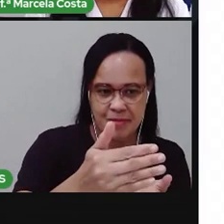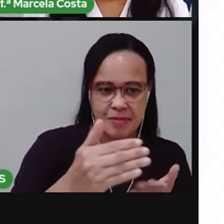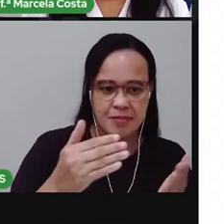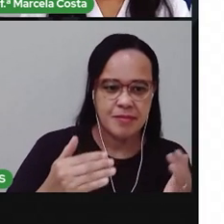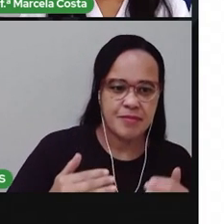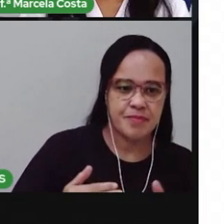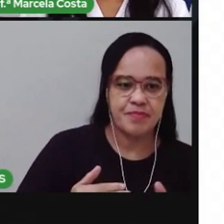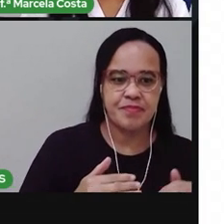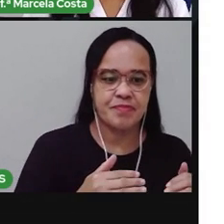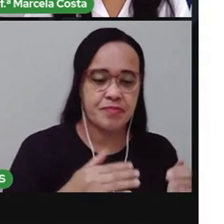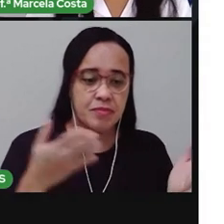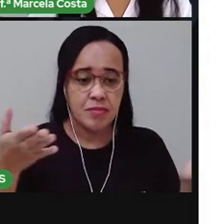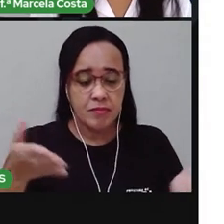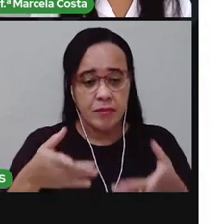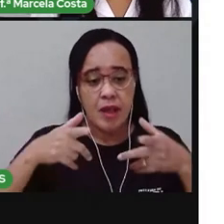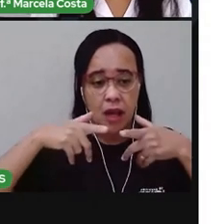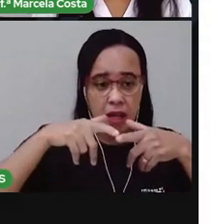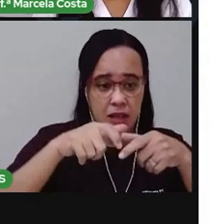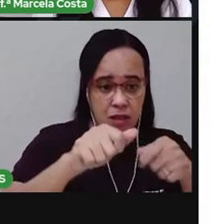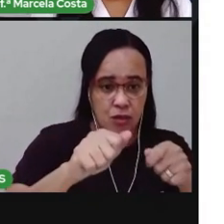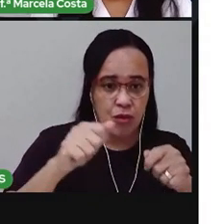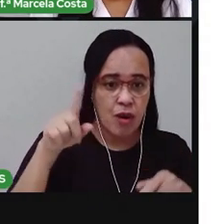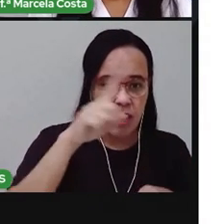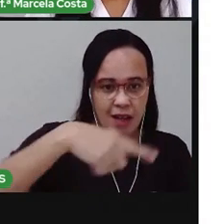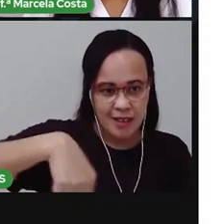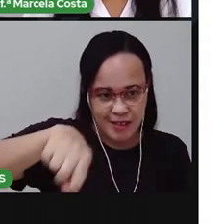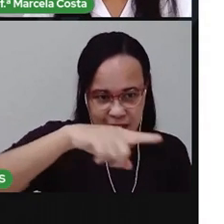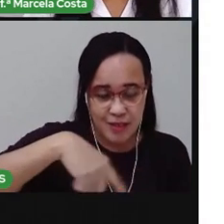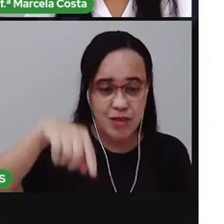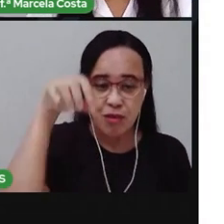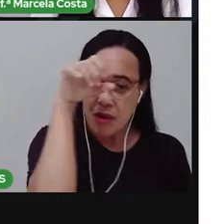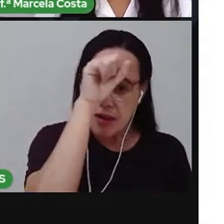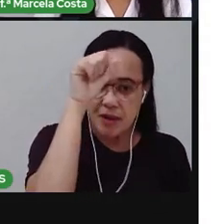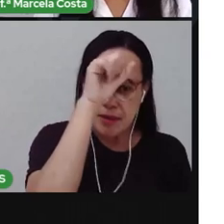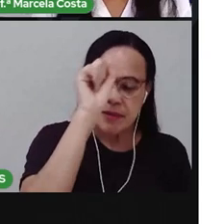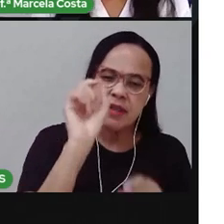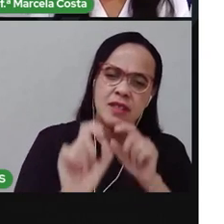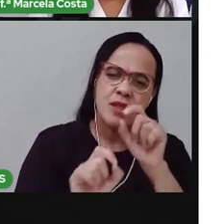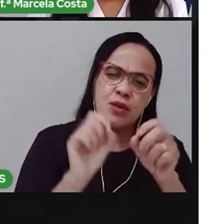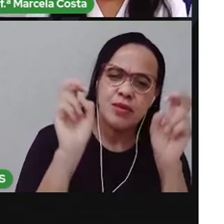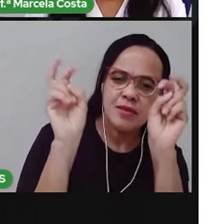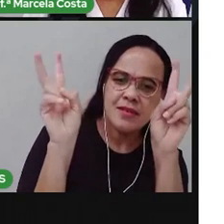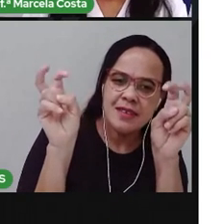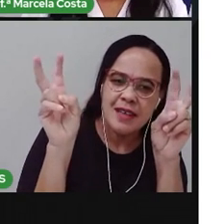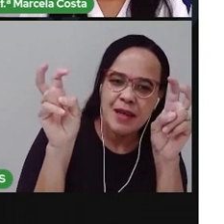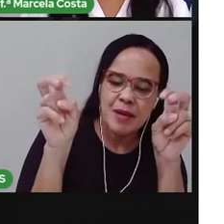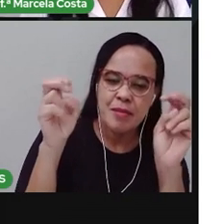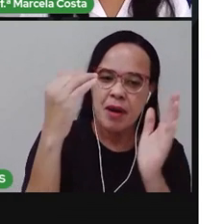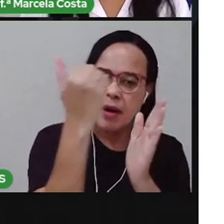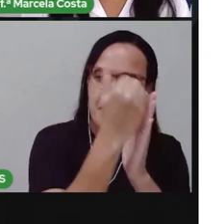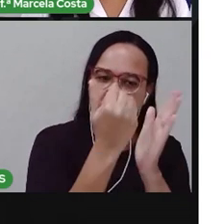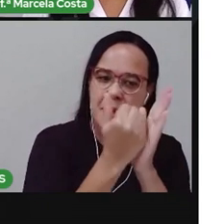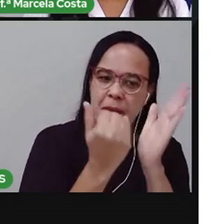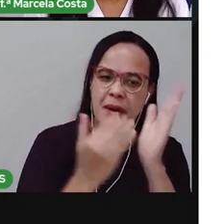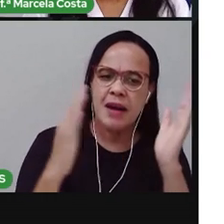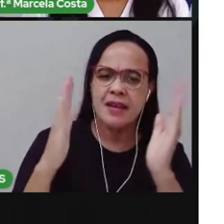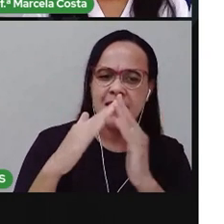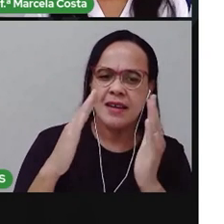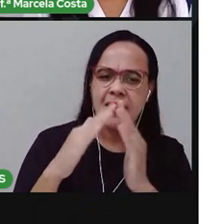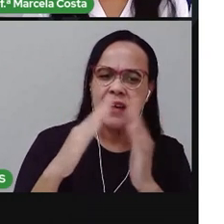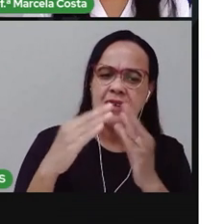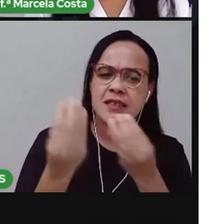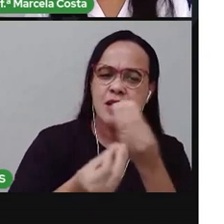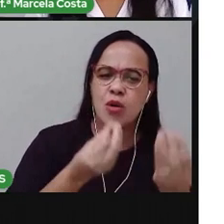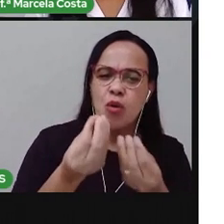Hoje, na aula de linguagens, a gente vai aprender sobre o tema Minha Rotina em Casa, lista.